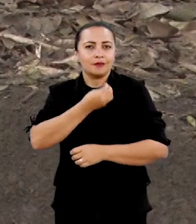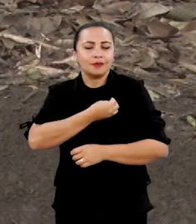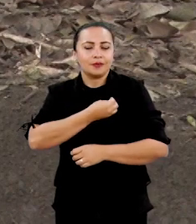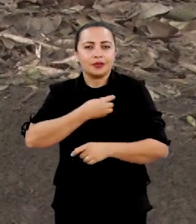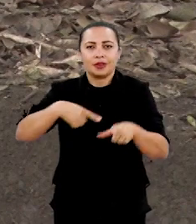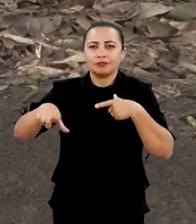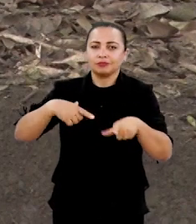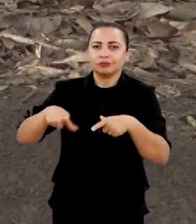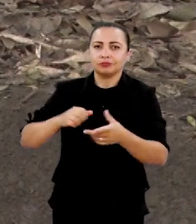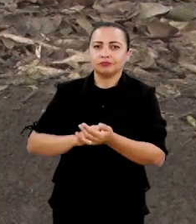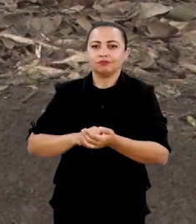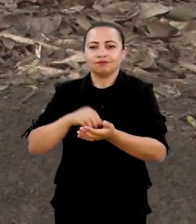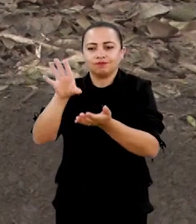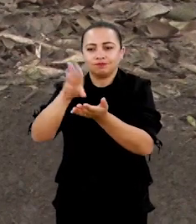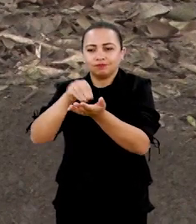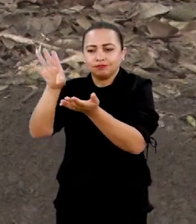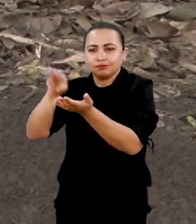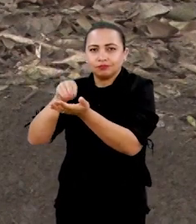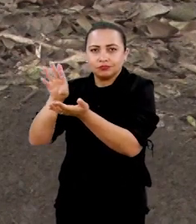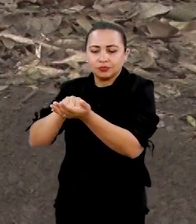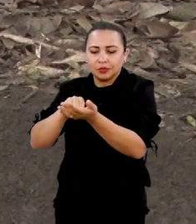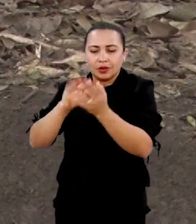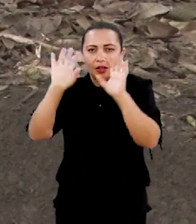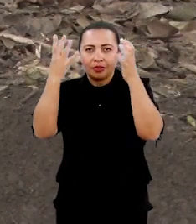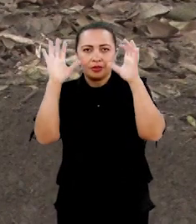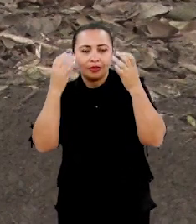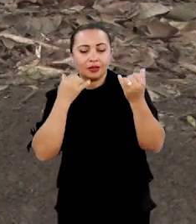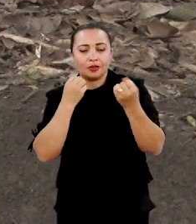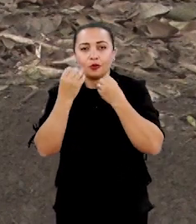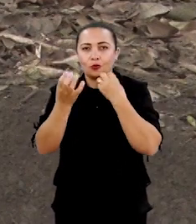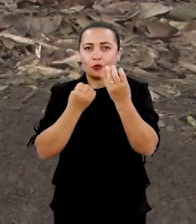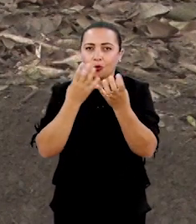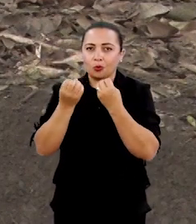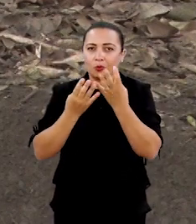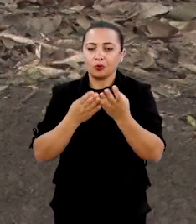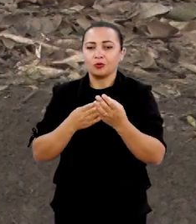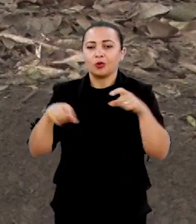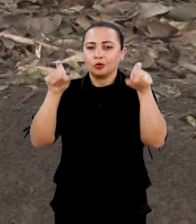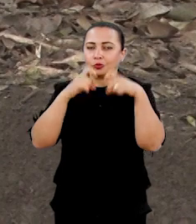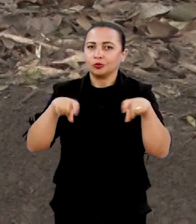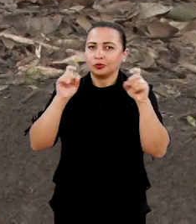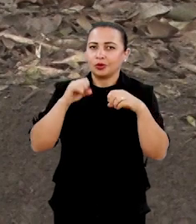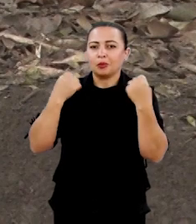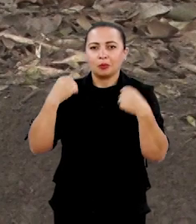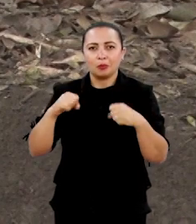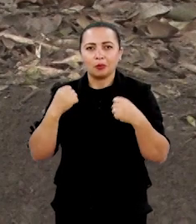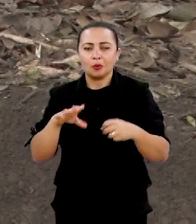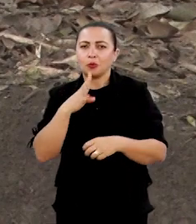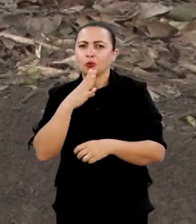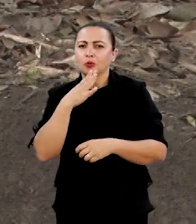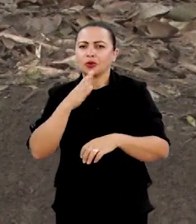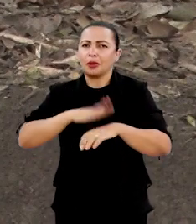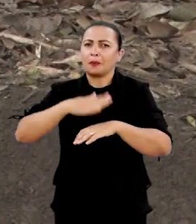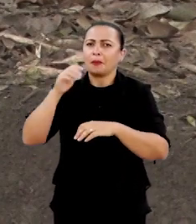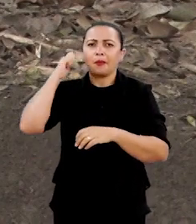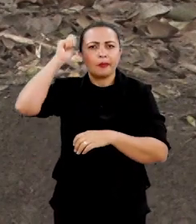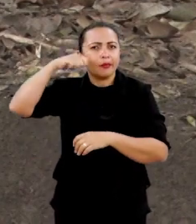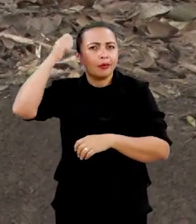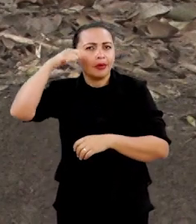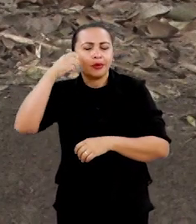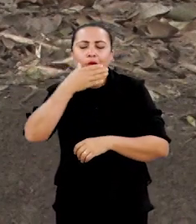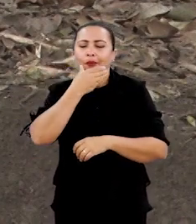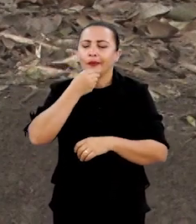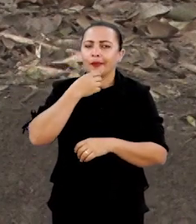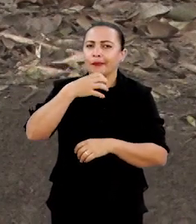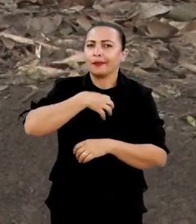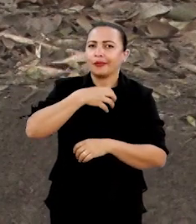Obra. Através da coleta, catalogação e análise de informações em fontes digitais, É possível conhecer mais